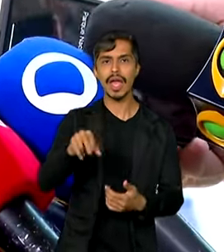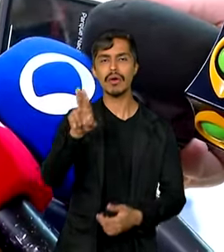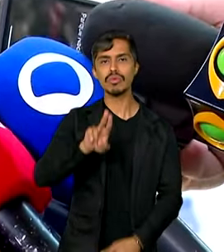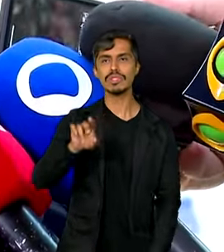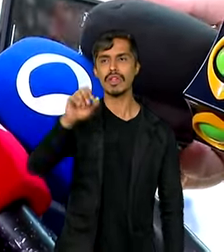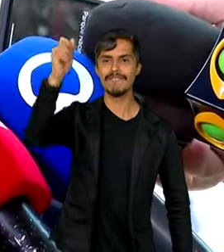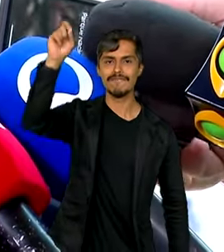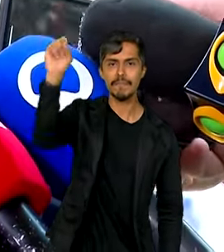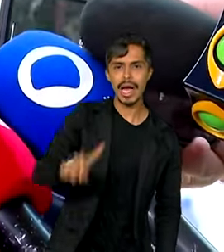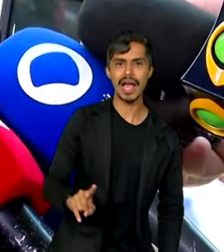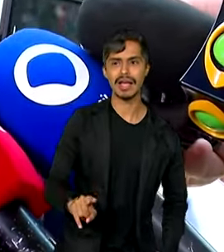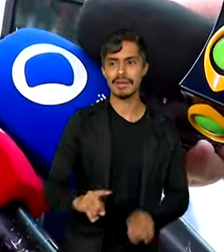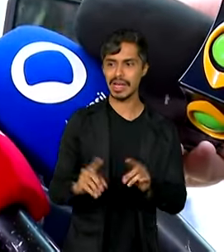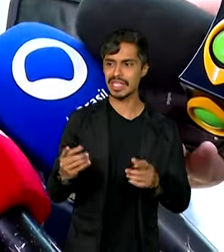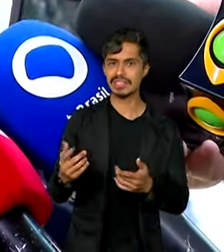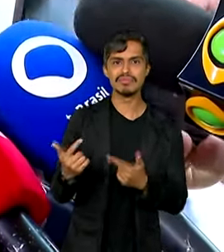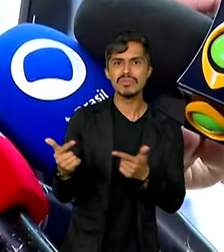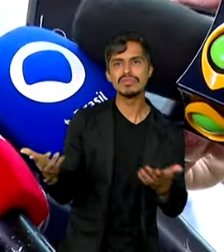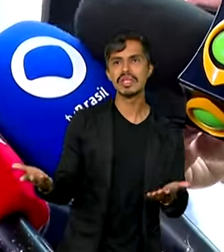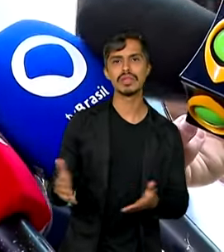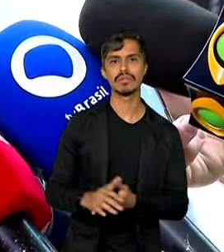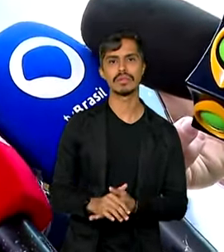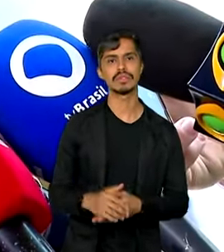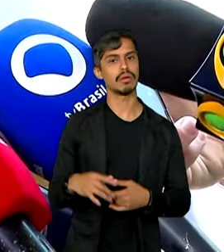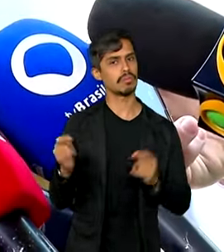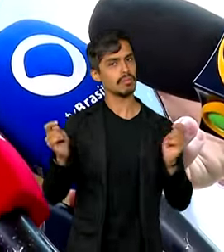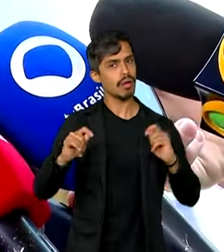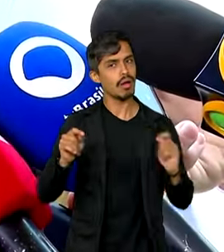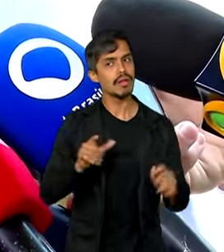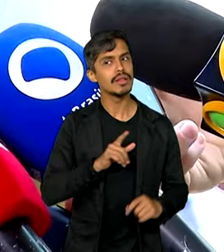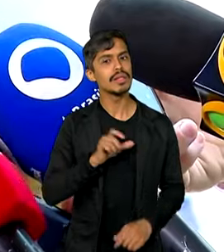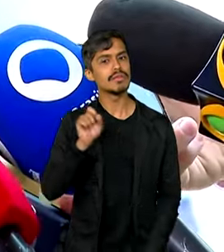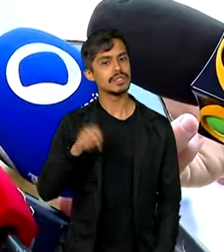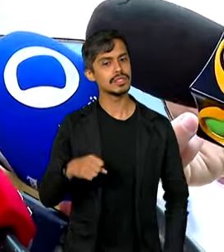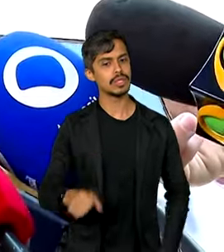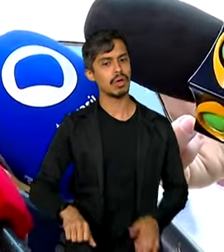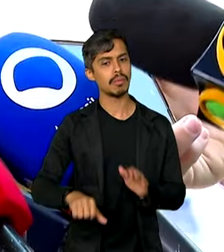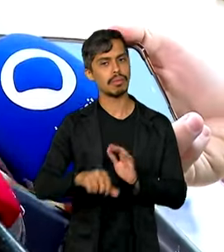a probabilidade é bem grande, sim, com relação a uma ação criminosa.